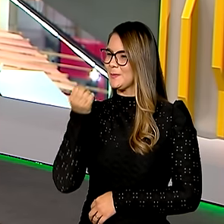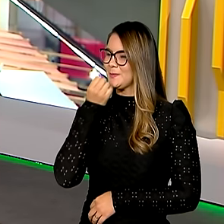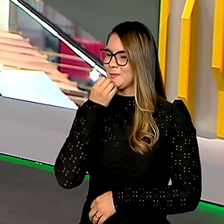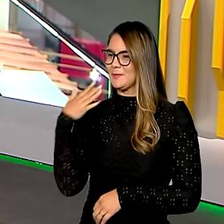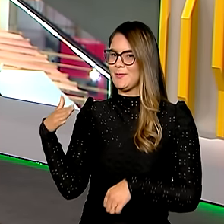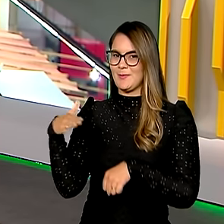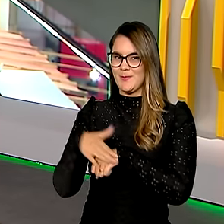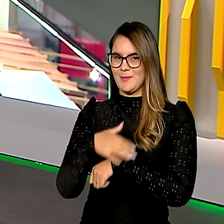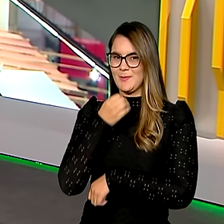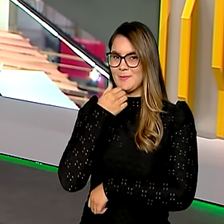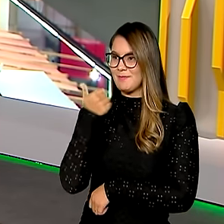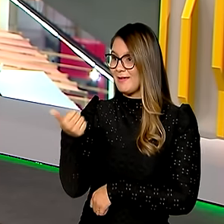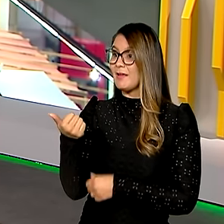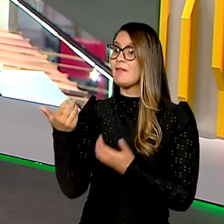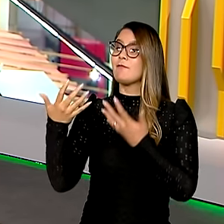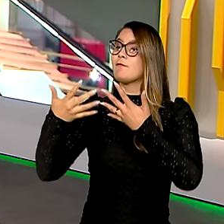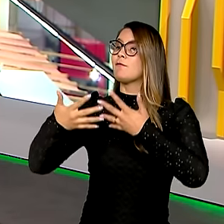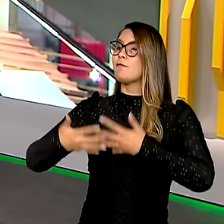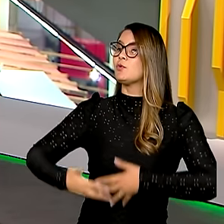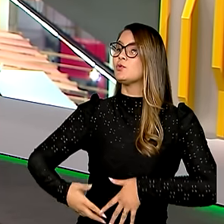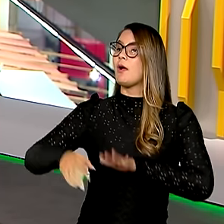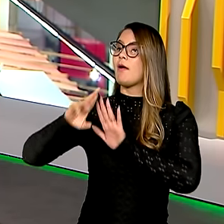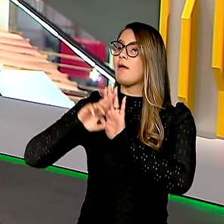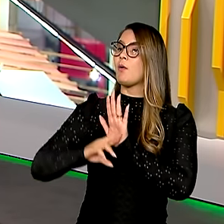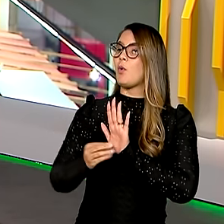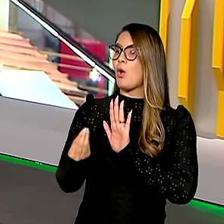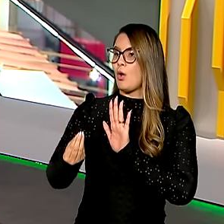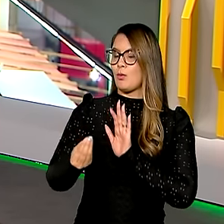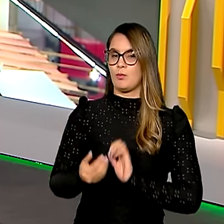boa noite. Como vai funcionar essa regularização?